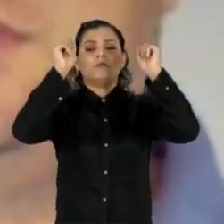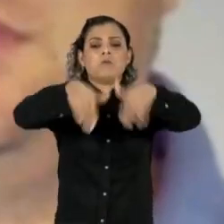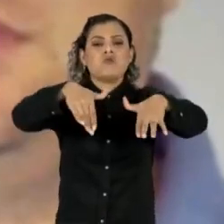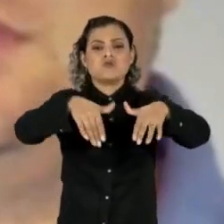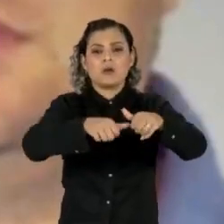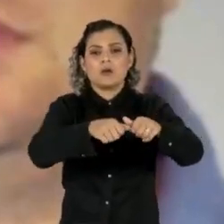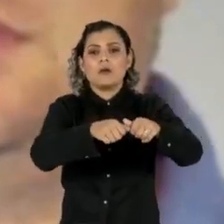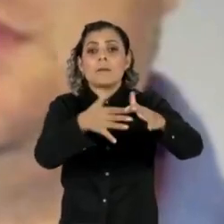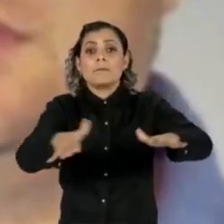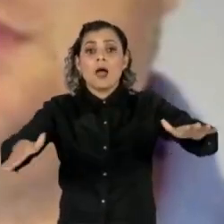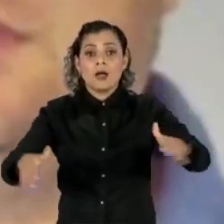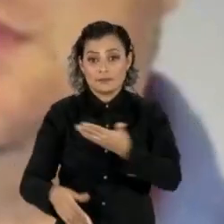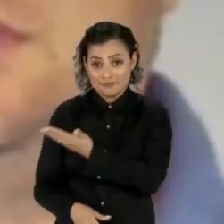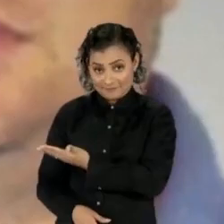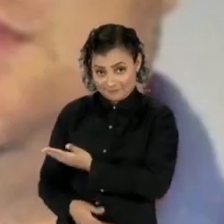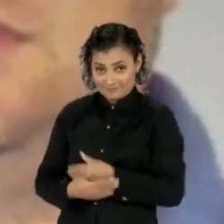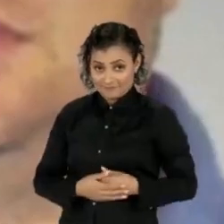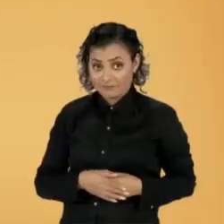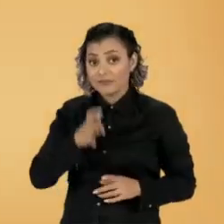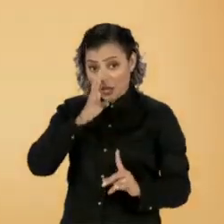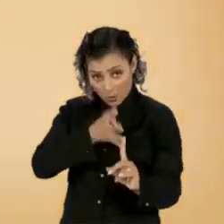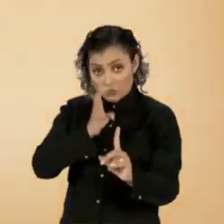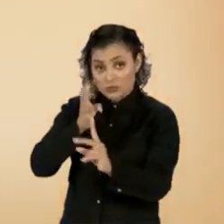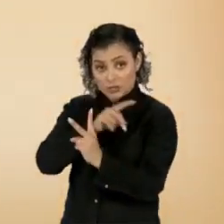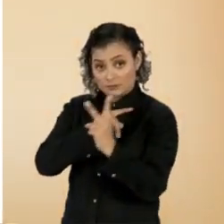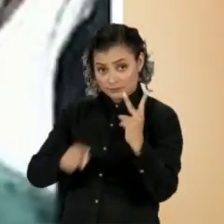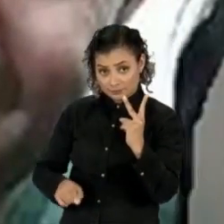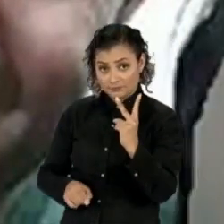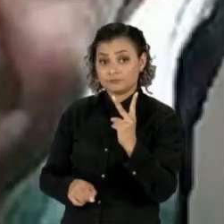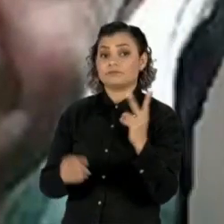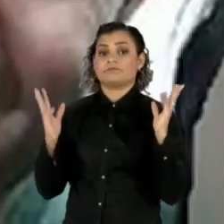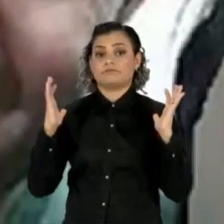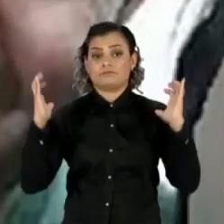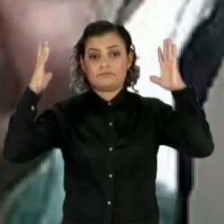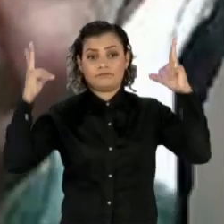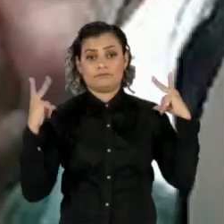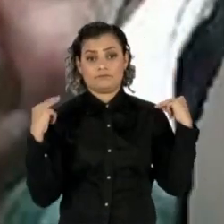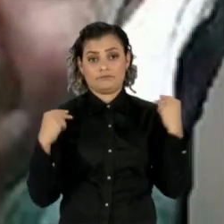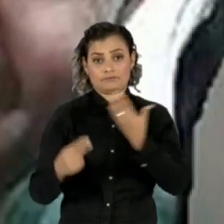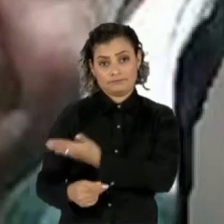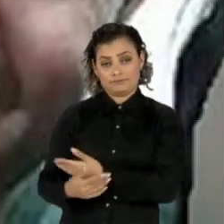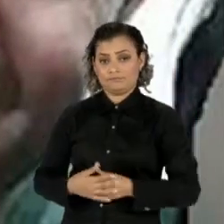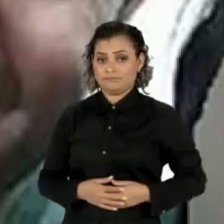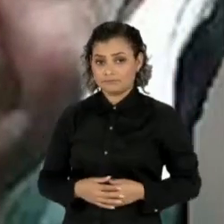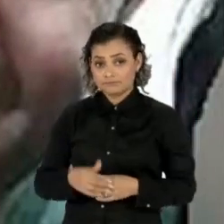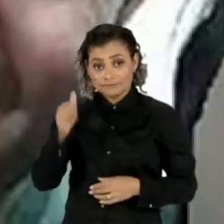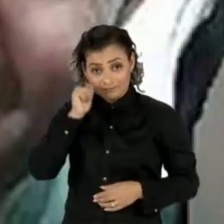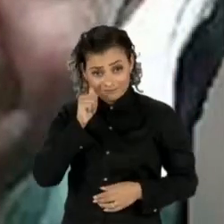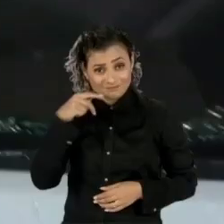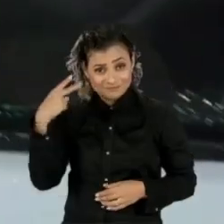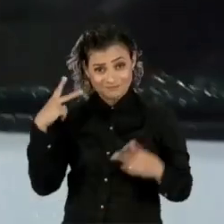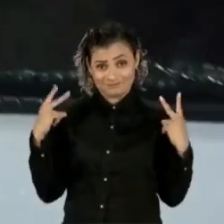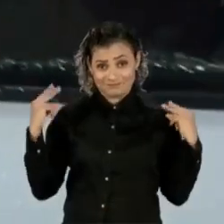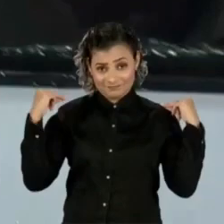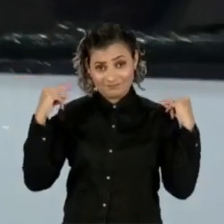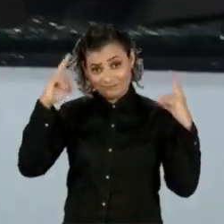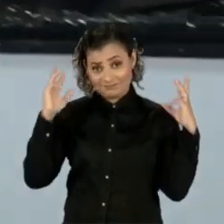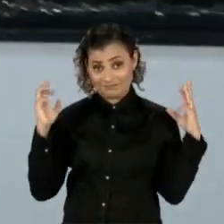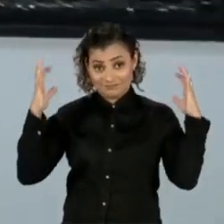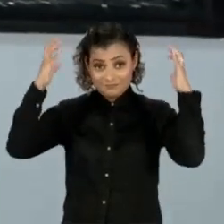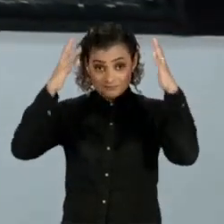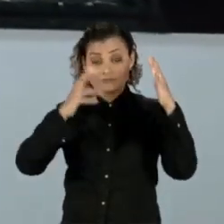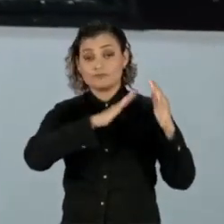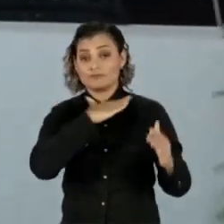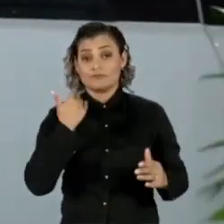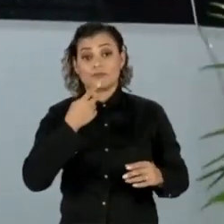-policial, Elcio de Queiroz, outro acusado de matar Marielle Anderson. A vereadora e o motorista foram assassinados